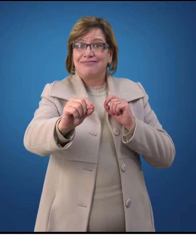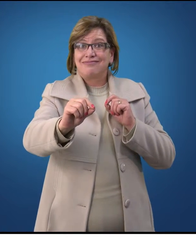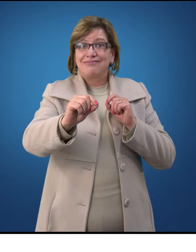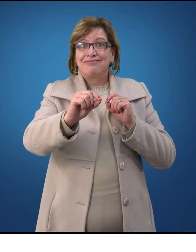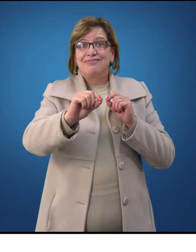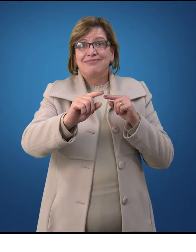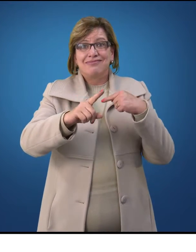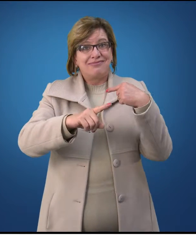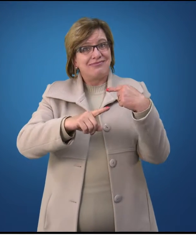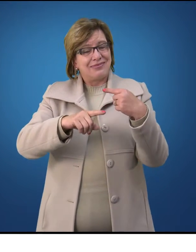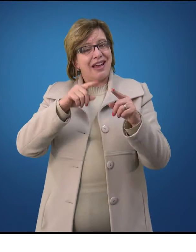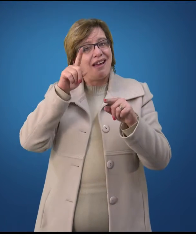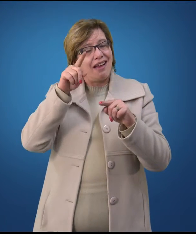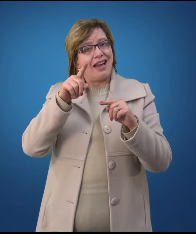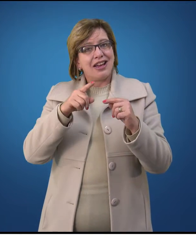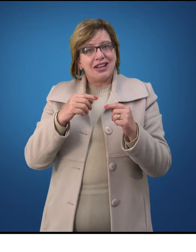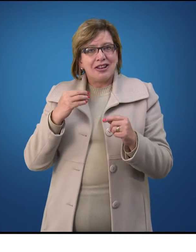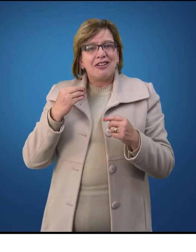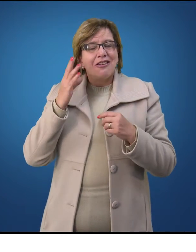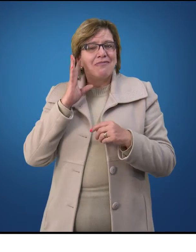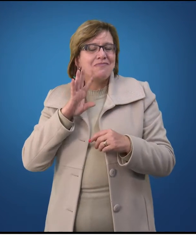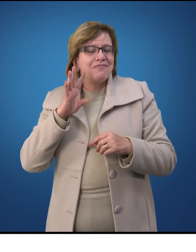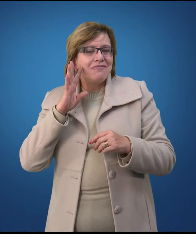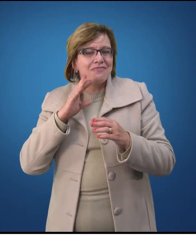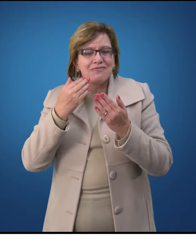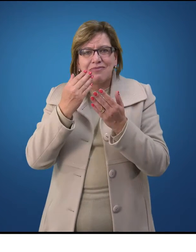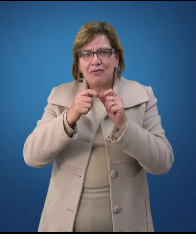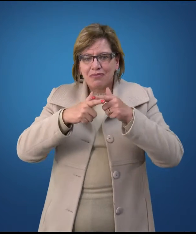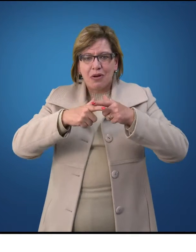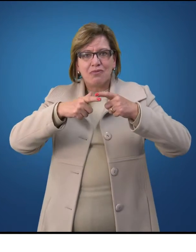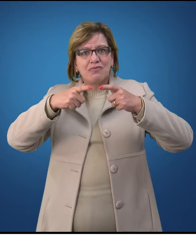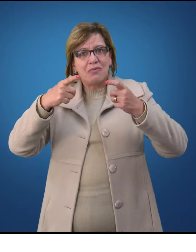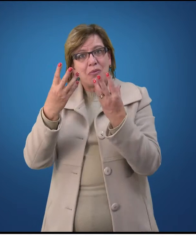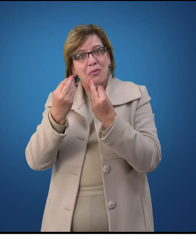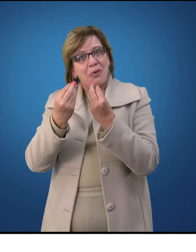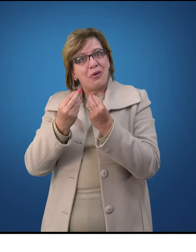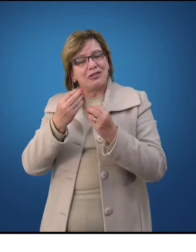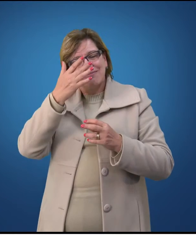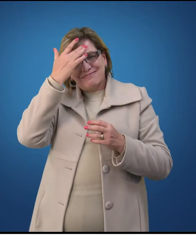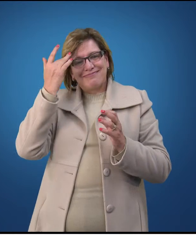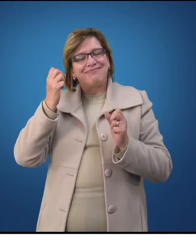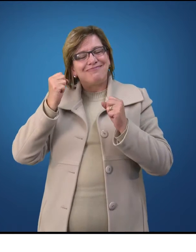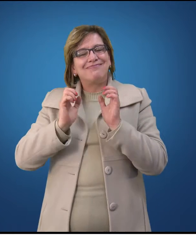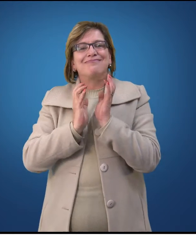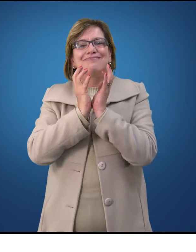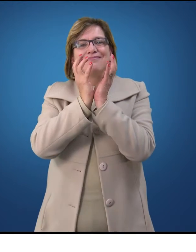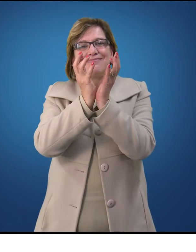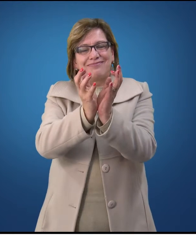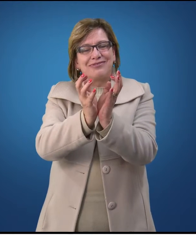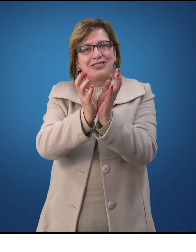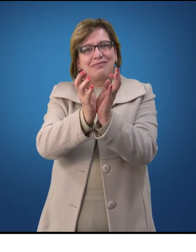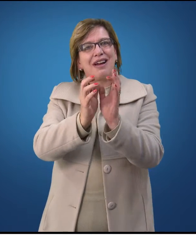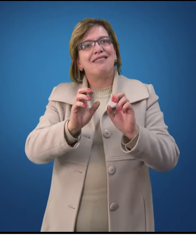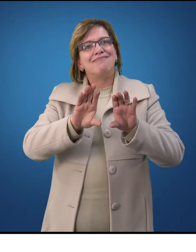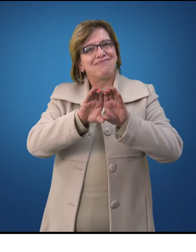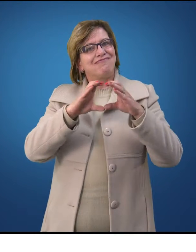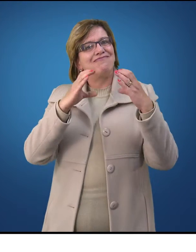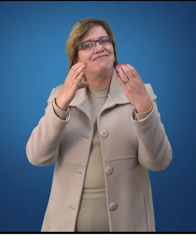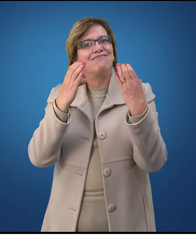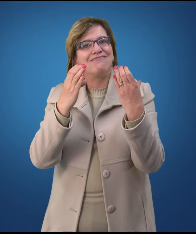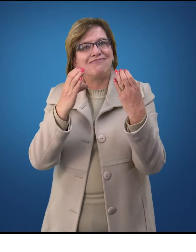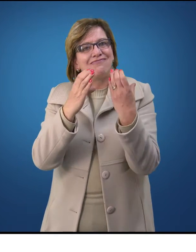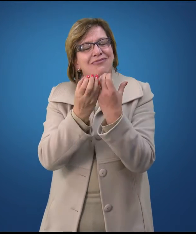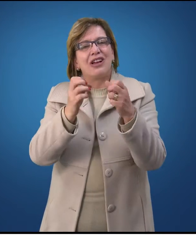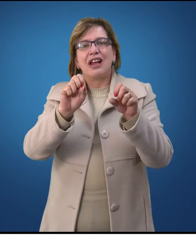à distância. Essa é uma maneira bem acessível de aumentar bastante o número de participantes de um evento e assim conseguir repassar a mensagem para um número